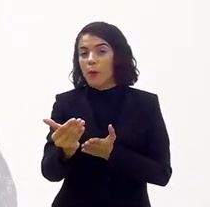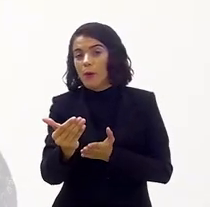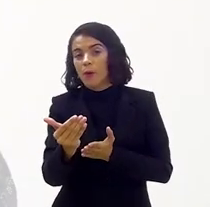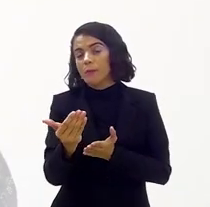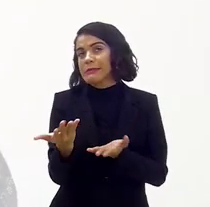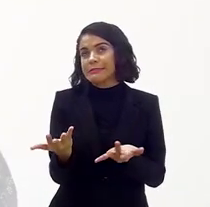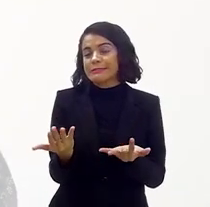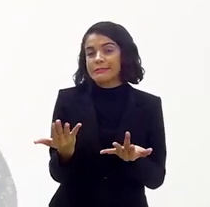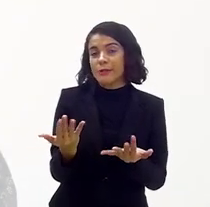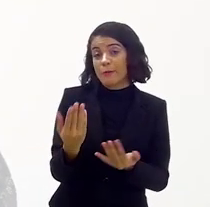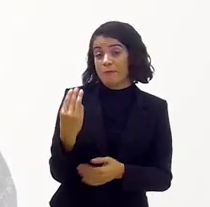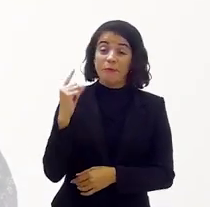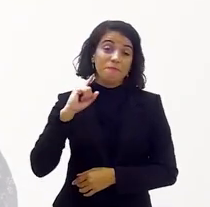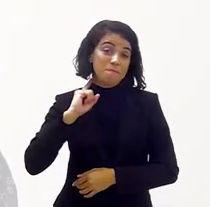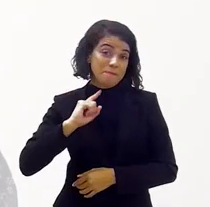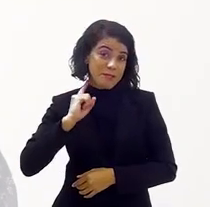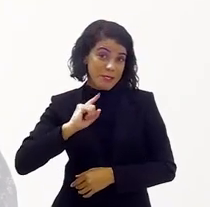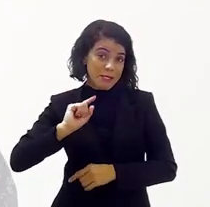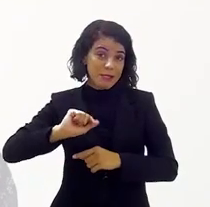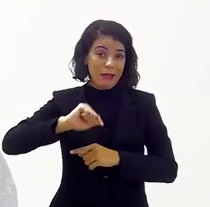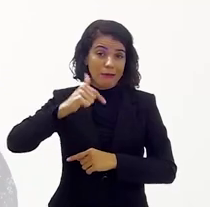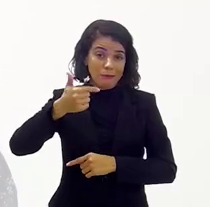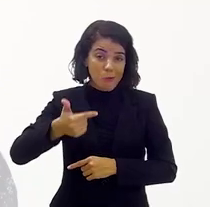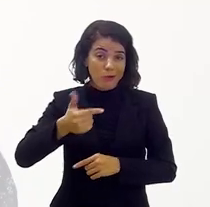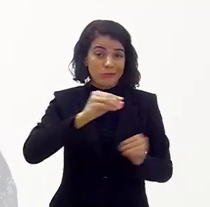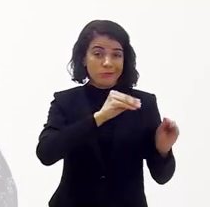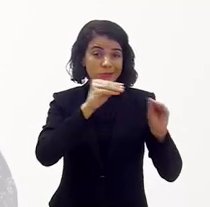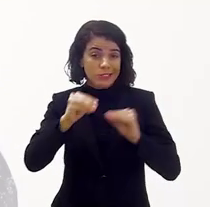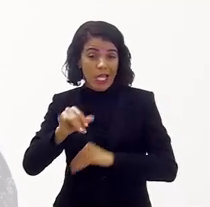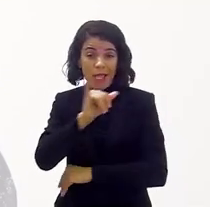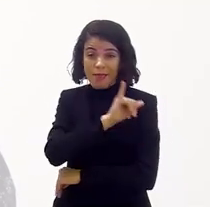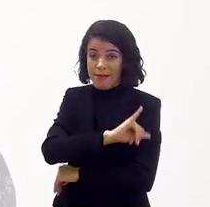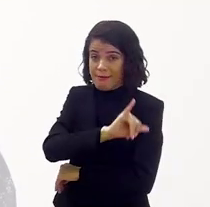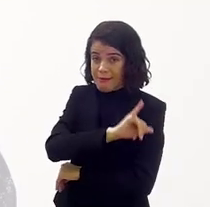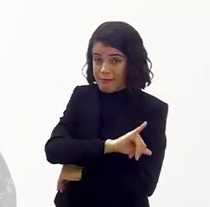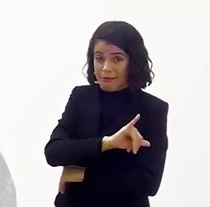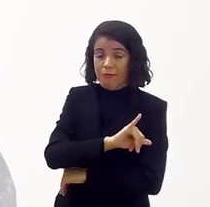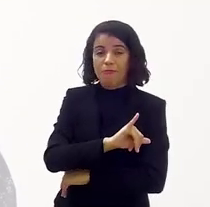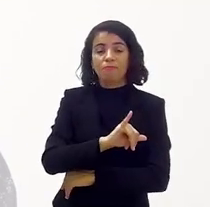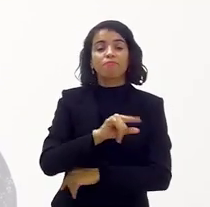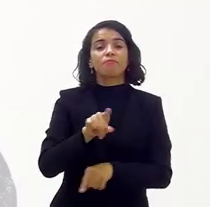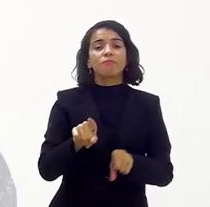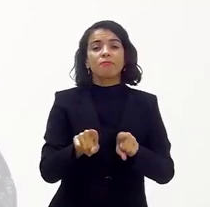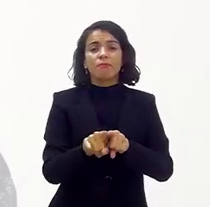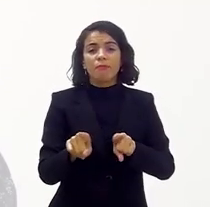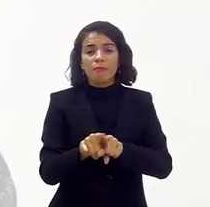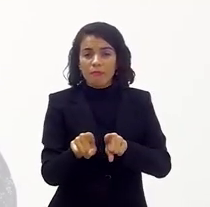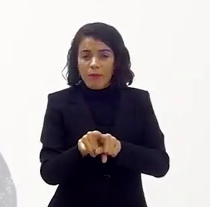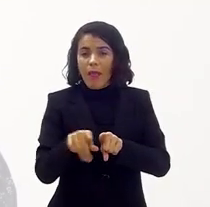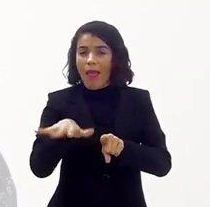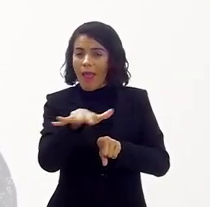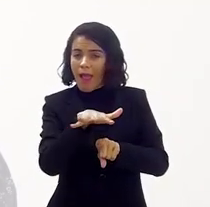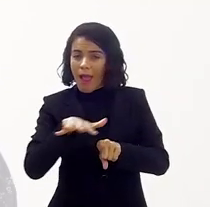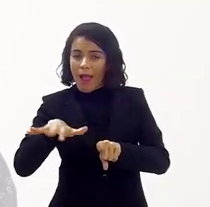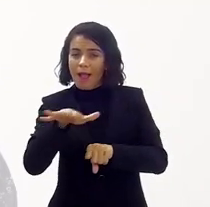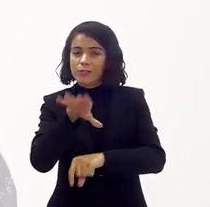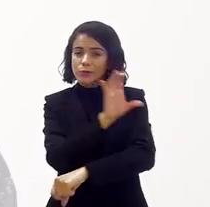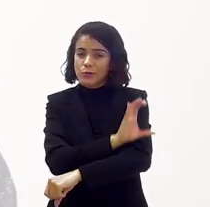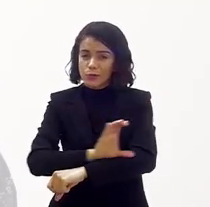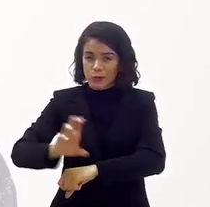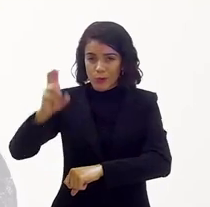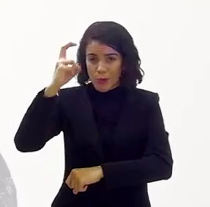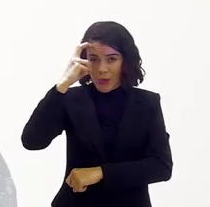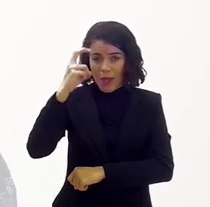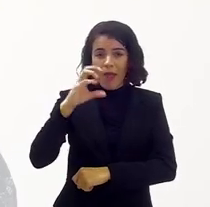Começamos em Minas Gerais, depois viemos para o Rio, aí pegamos a parte cultural